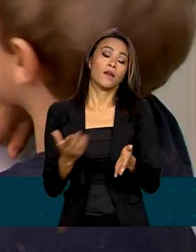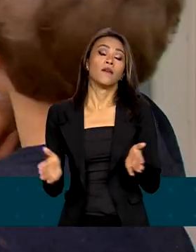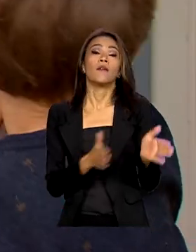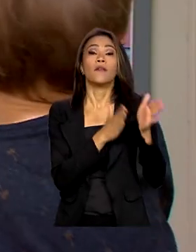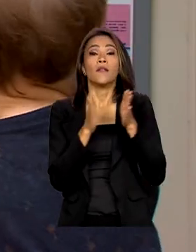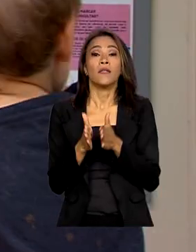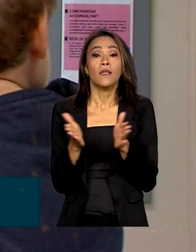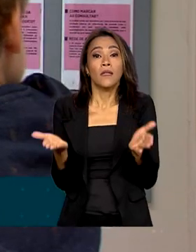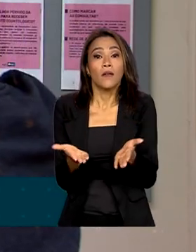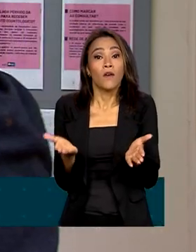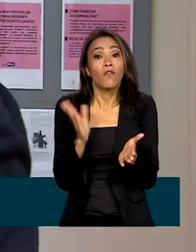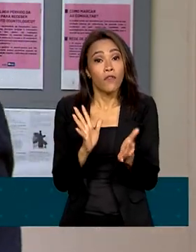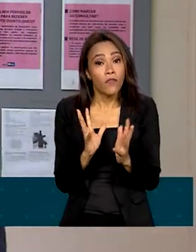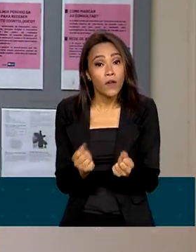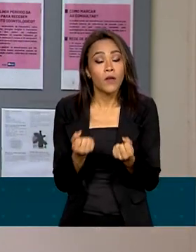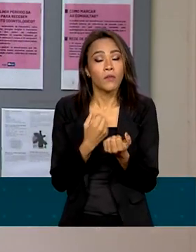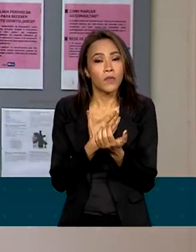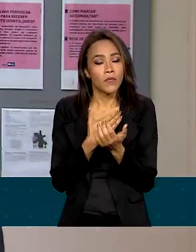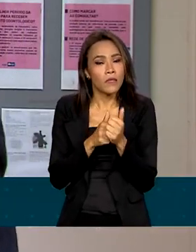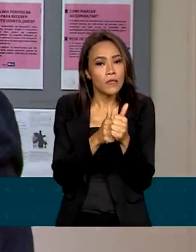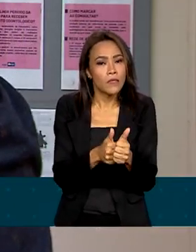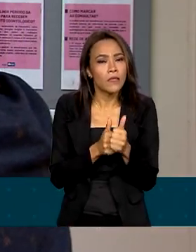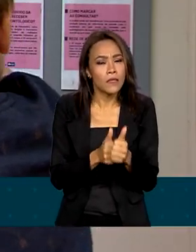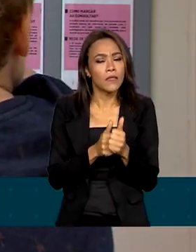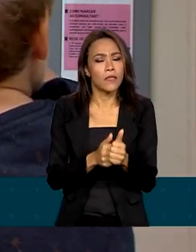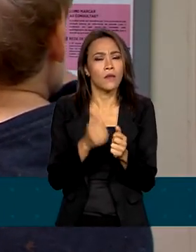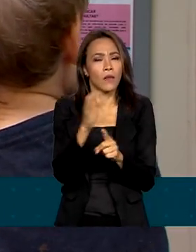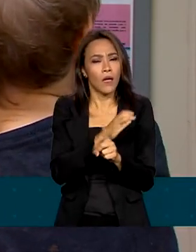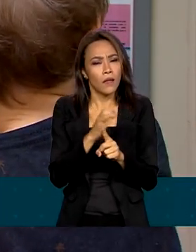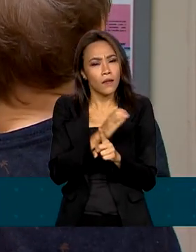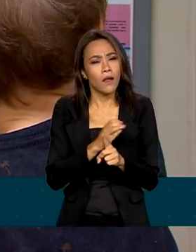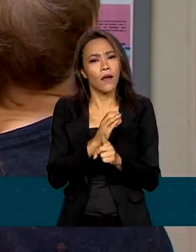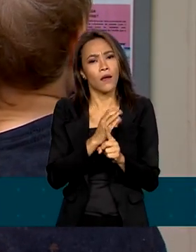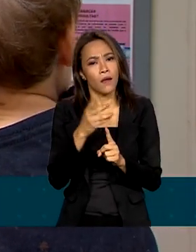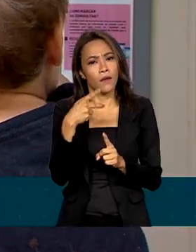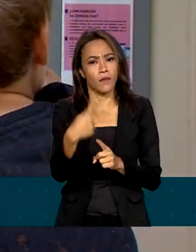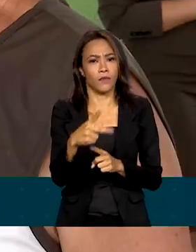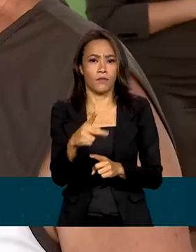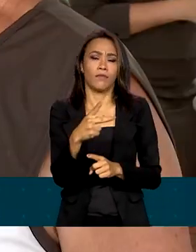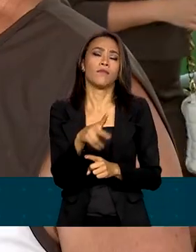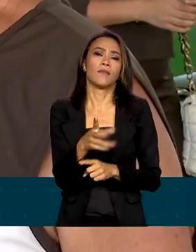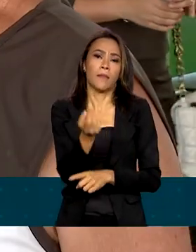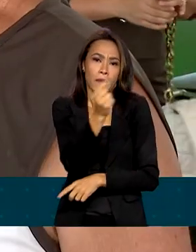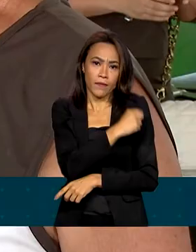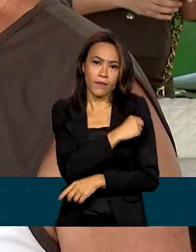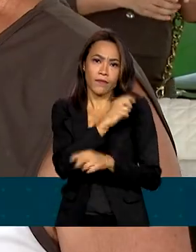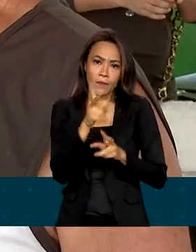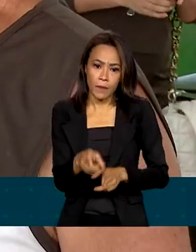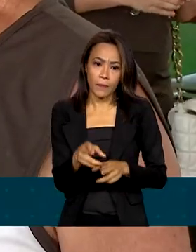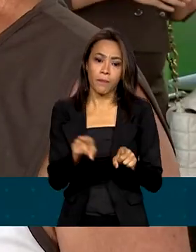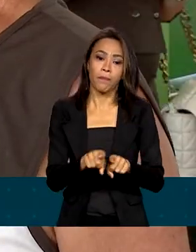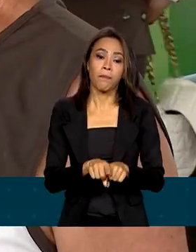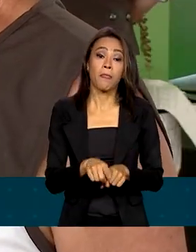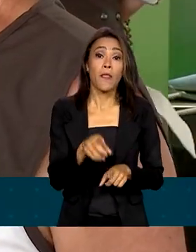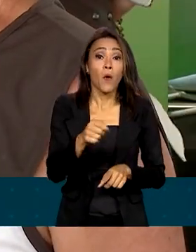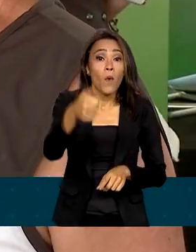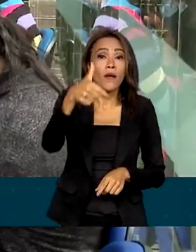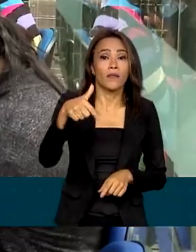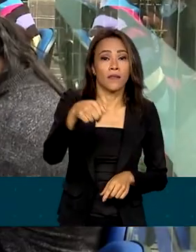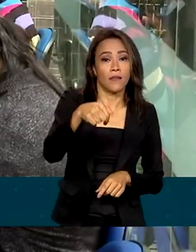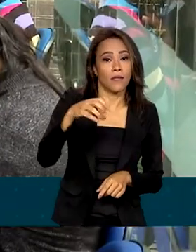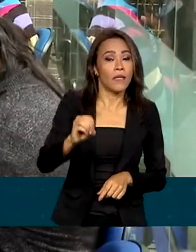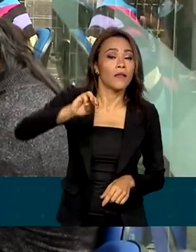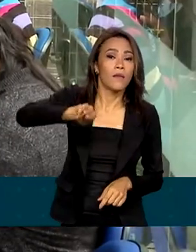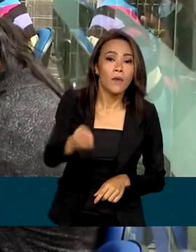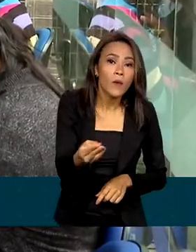o circuito aí, tanto dele quanto da Amanda, para dar todas essas doses. Quase 70 milhões de brasileiros